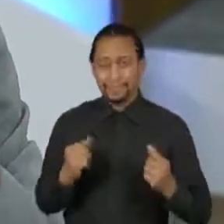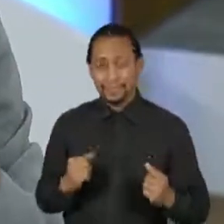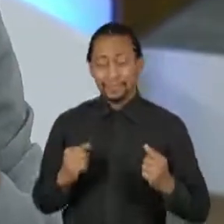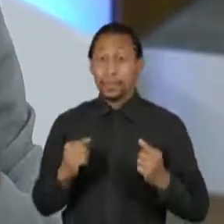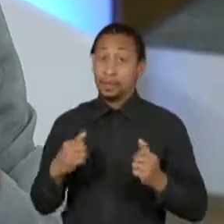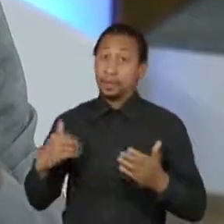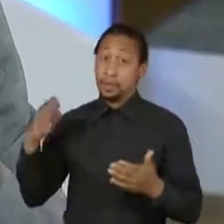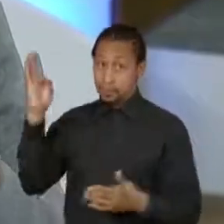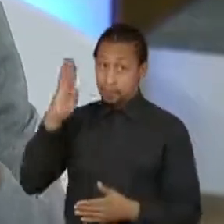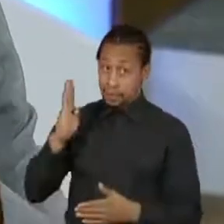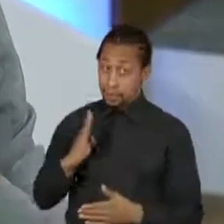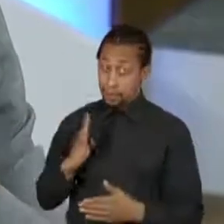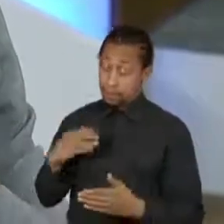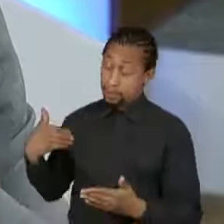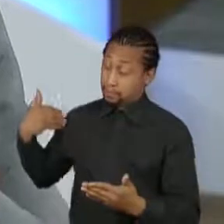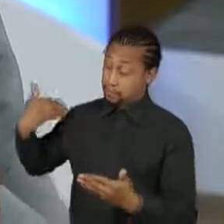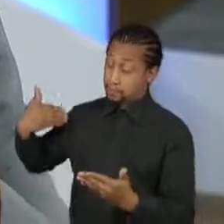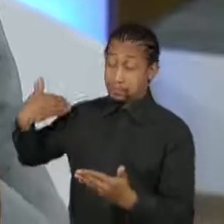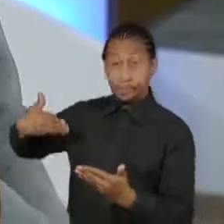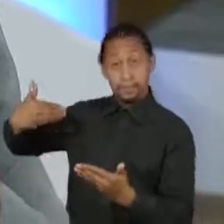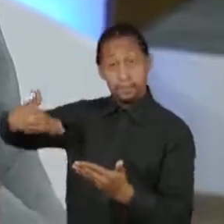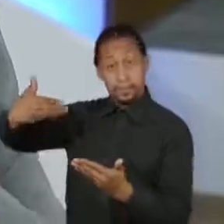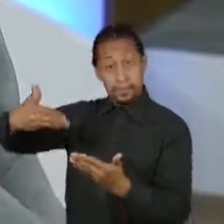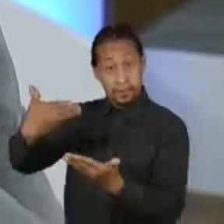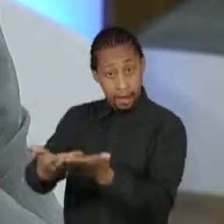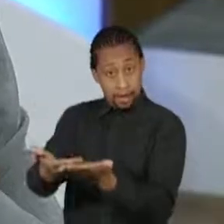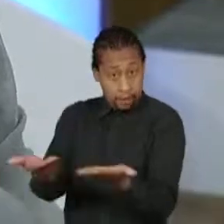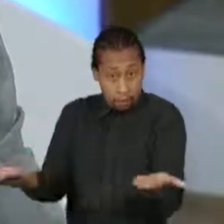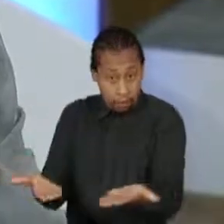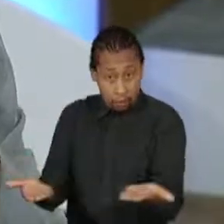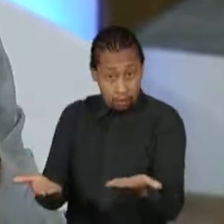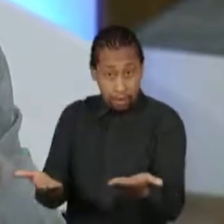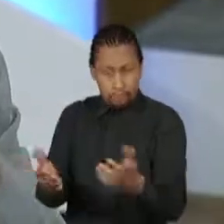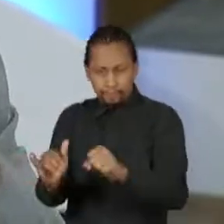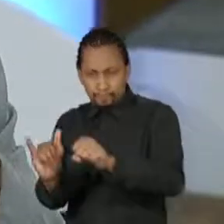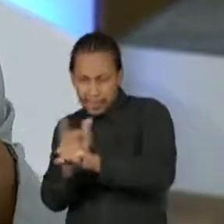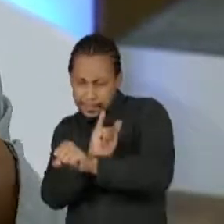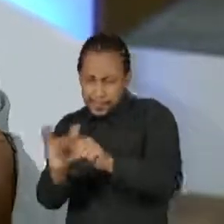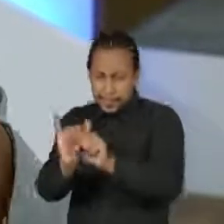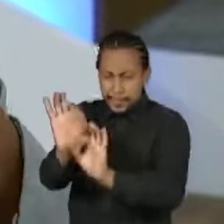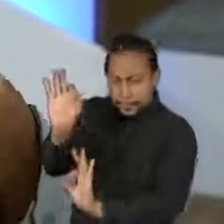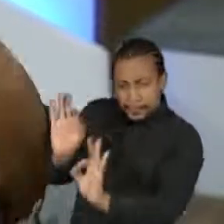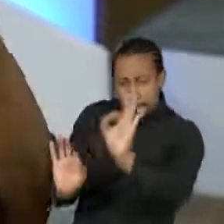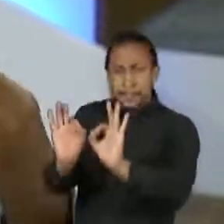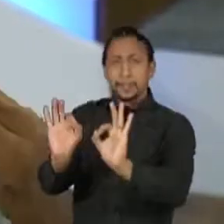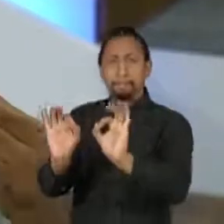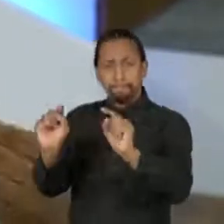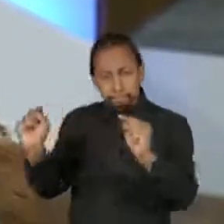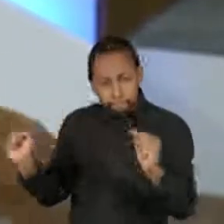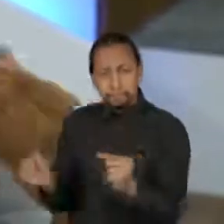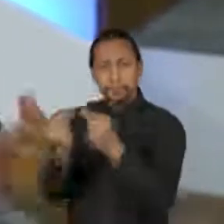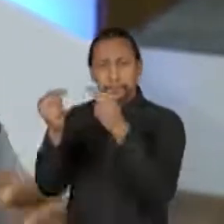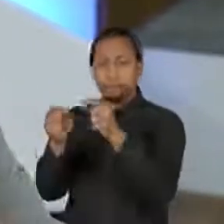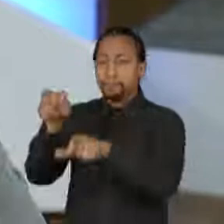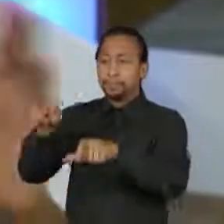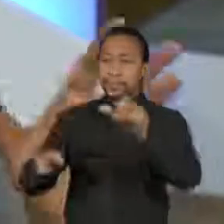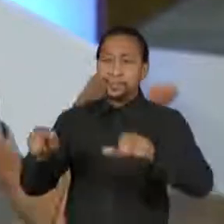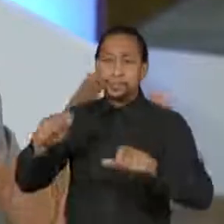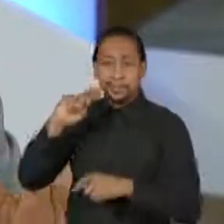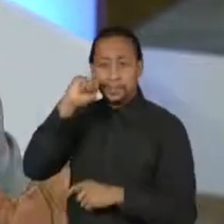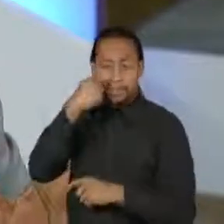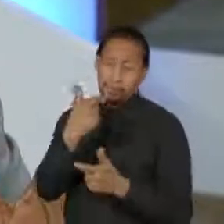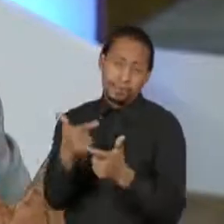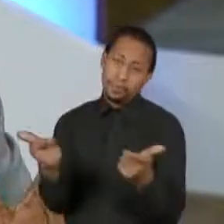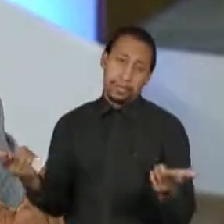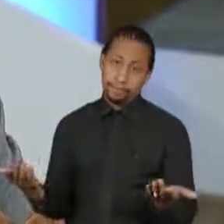foi capaz de desenvolver um projeto para nós. Mas nós devolvemos ao Brasil um projeto para